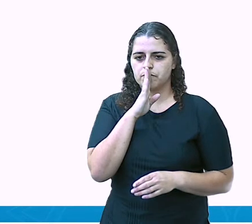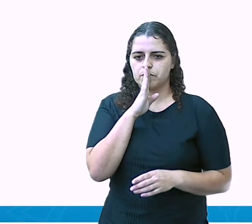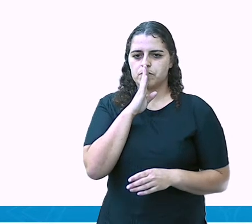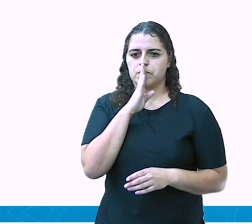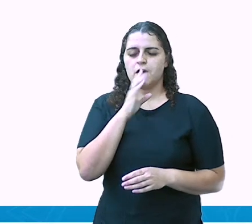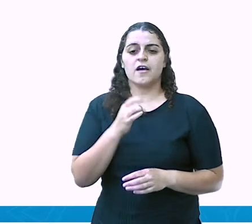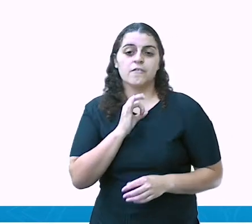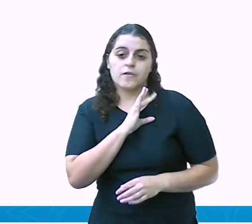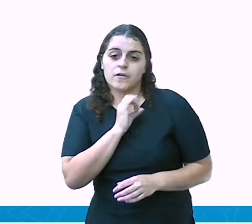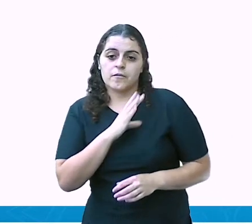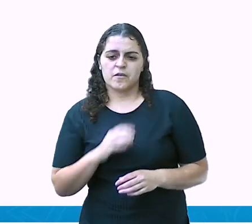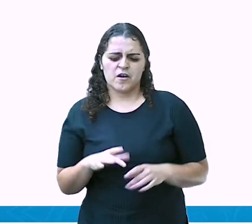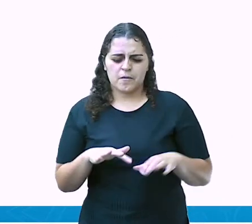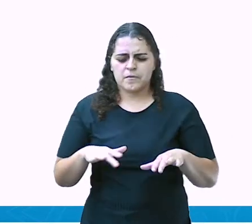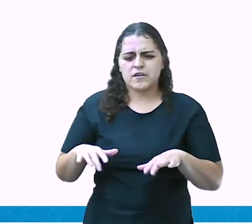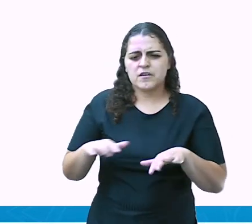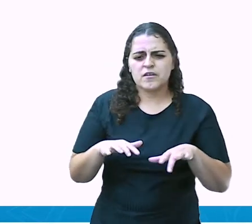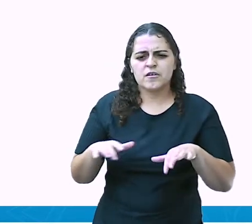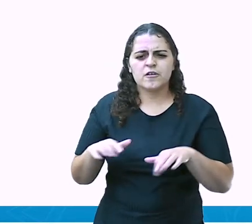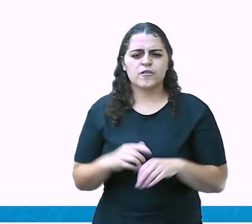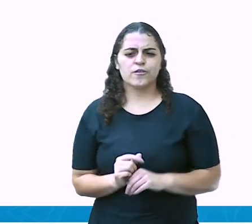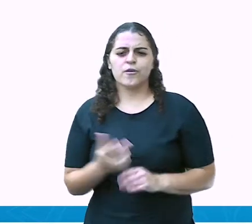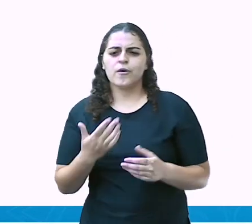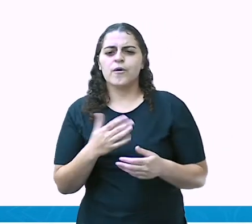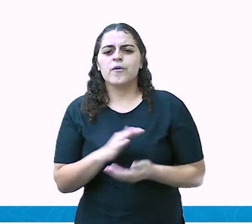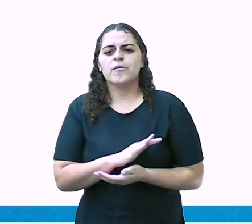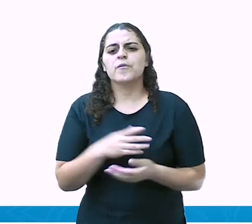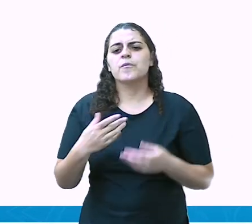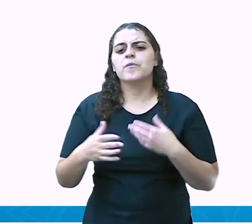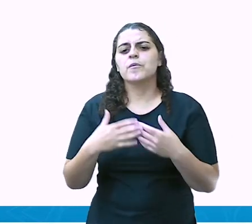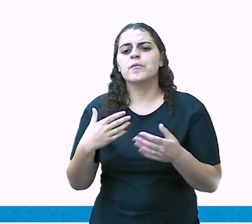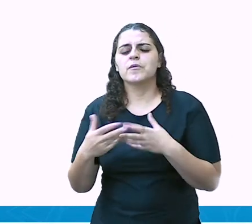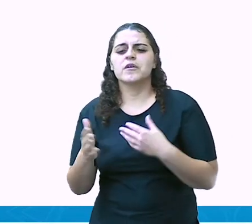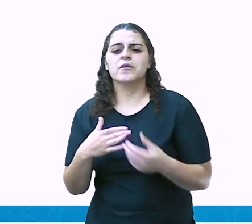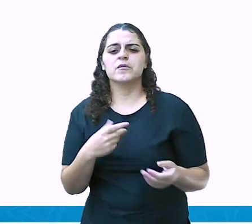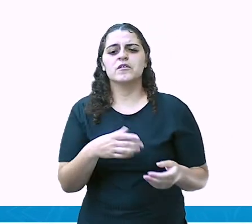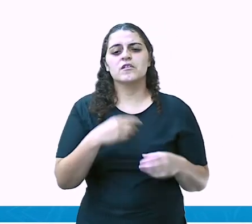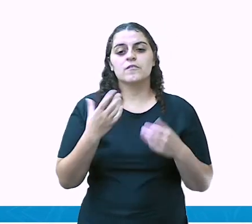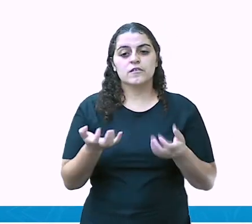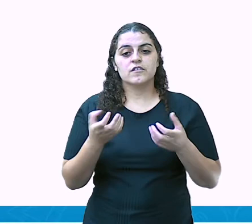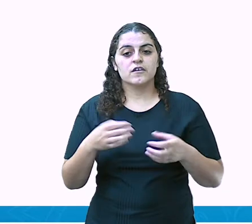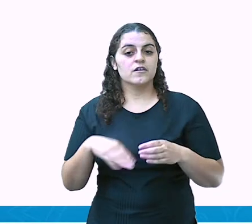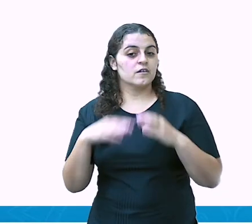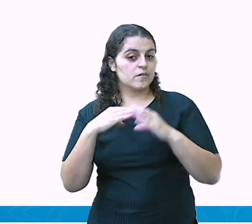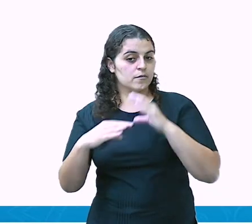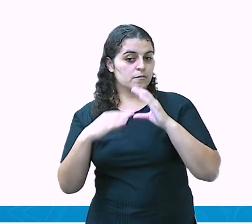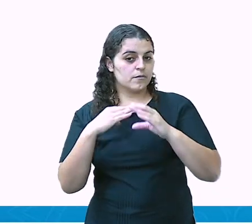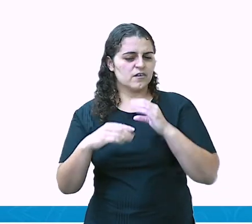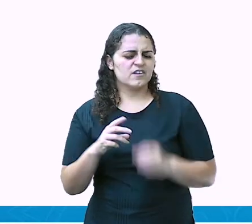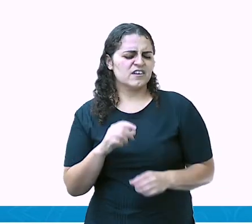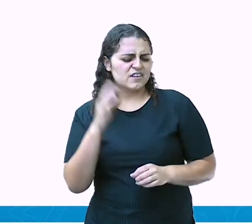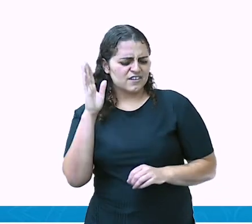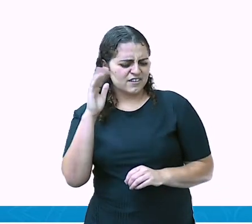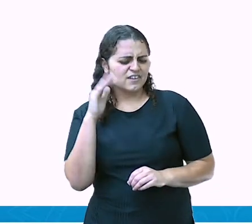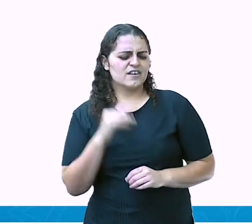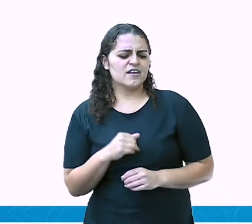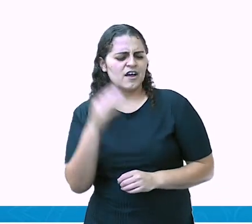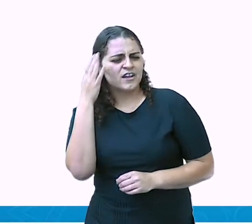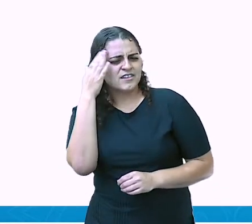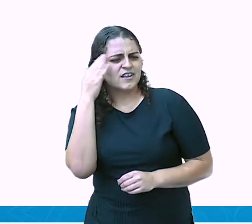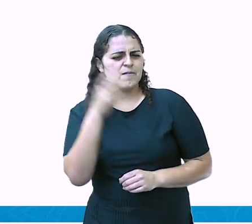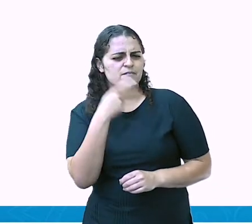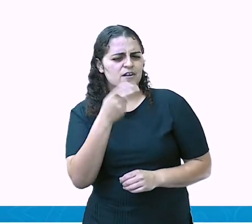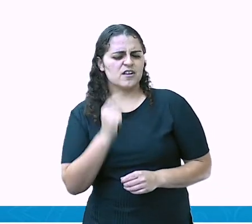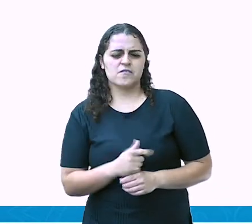fala para ele que você está aprendendo a tocar piano ou qualquer coisa assim que você queira estimular a comunicação, mostrar, meu filho sabe falar assim, deixa eu te mostrar.